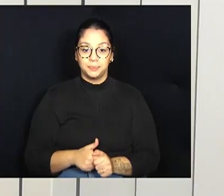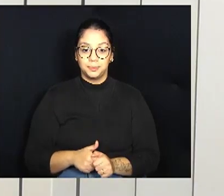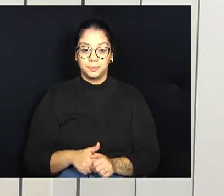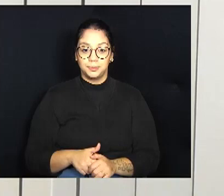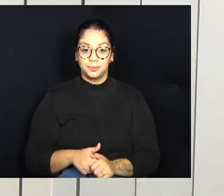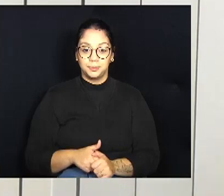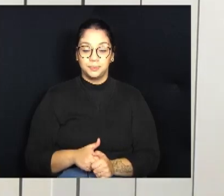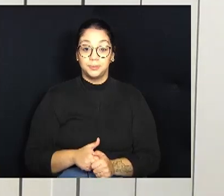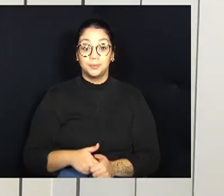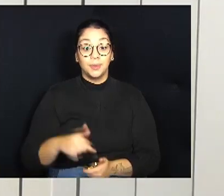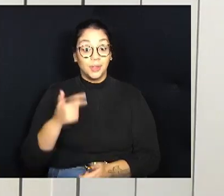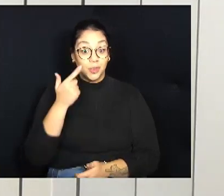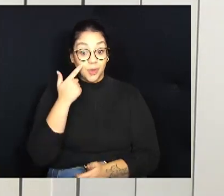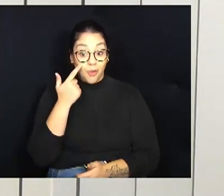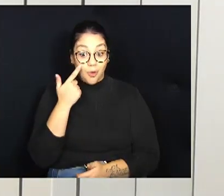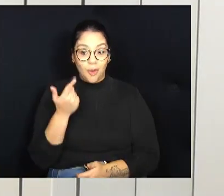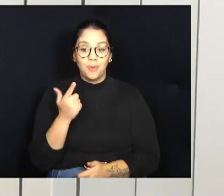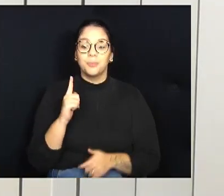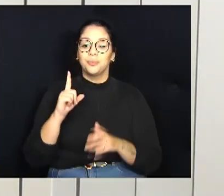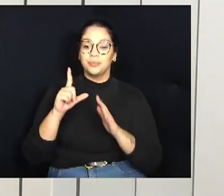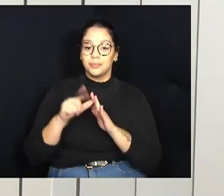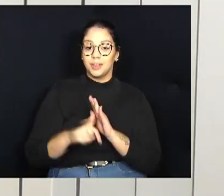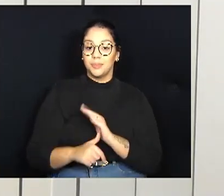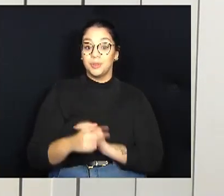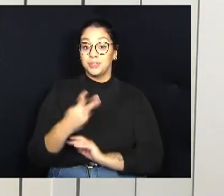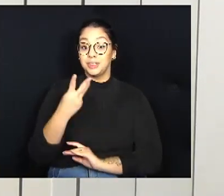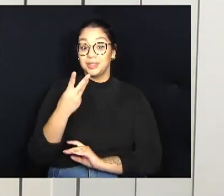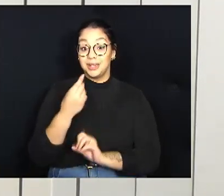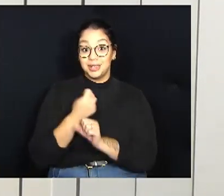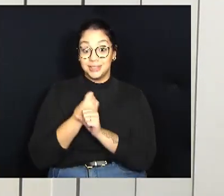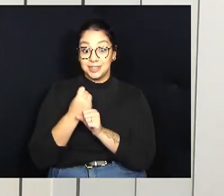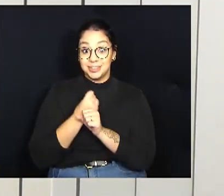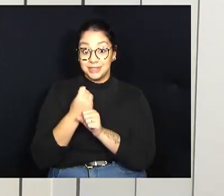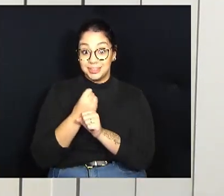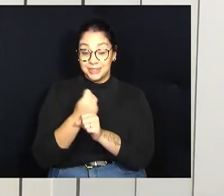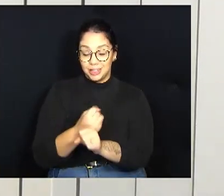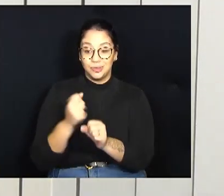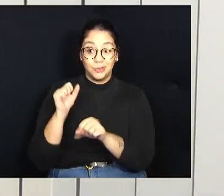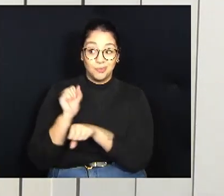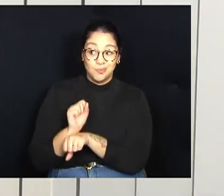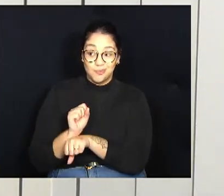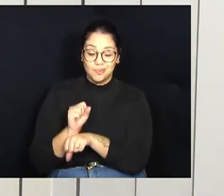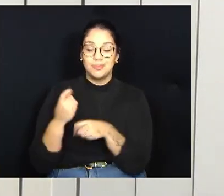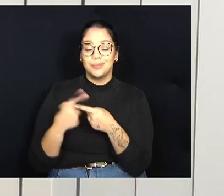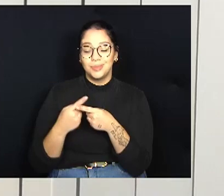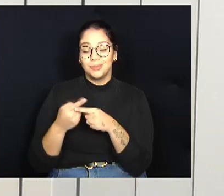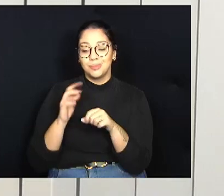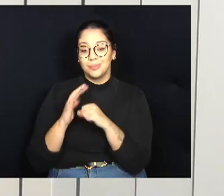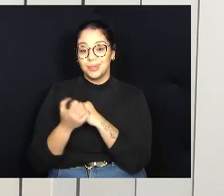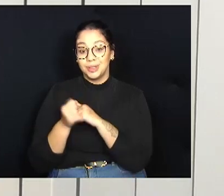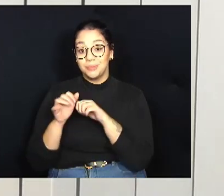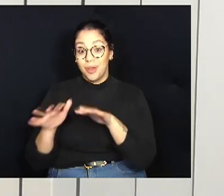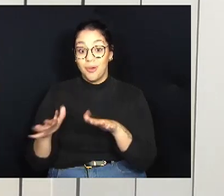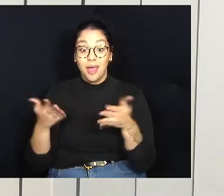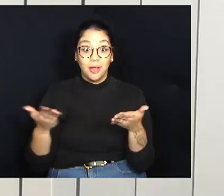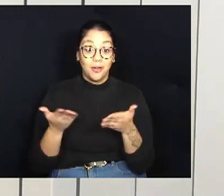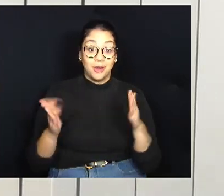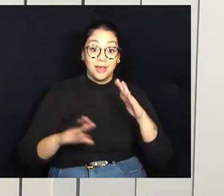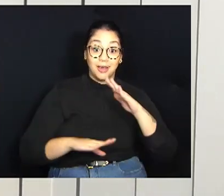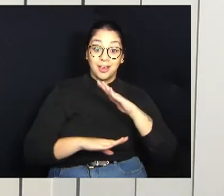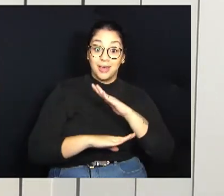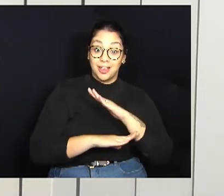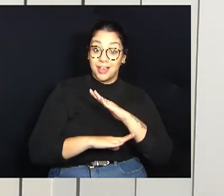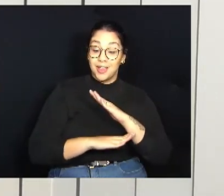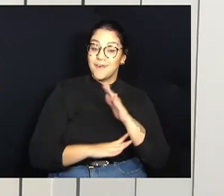E olha só, depois de três anos de pausa por conta da pandemia, a Câmara Municipal de Campinas